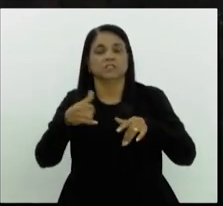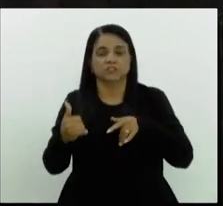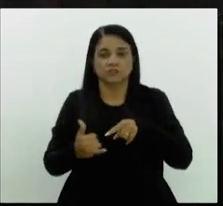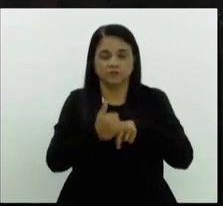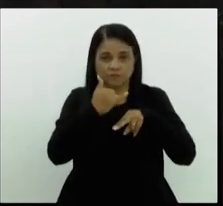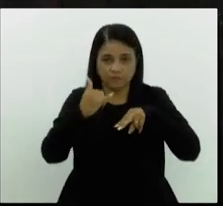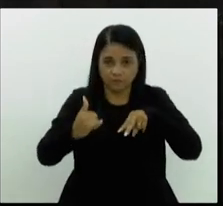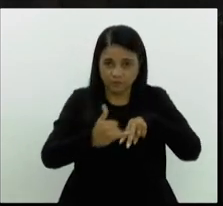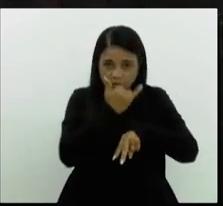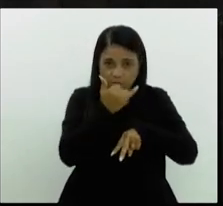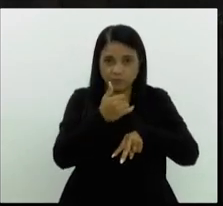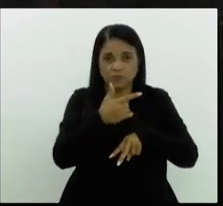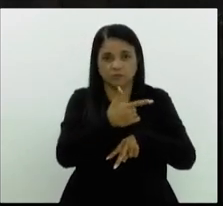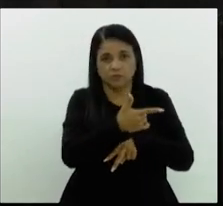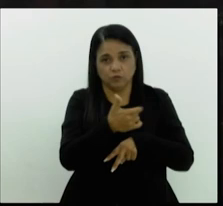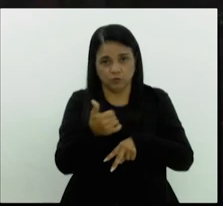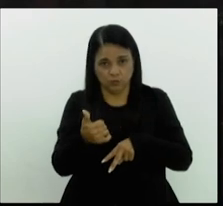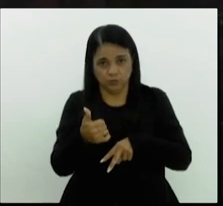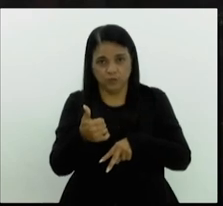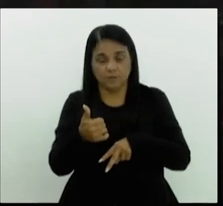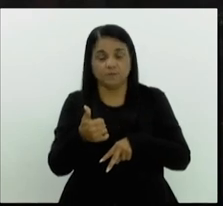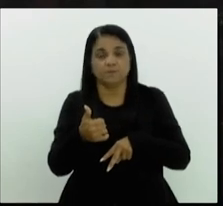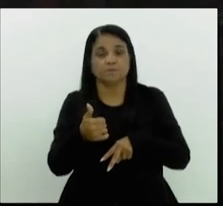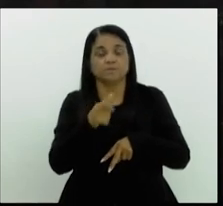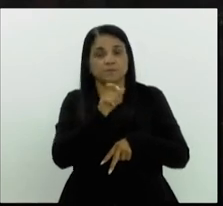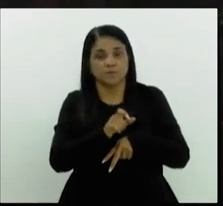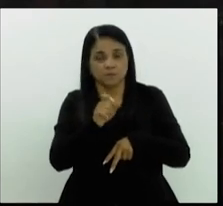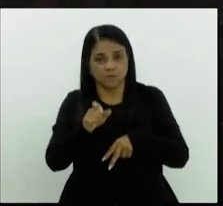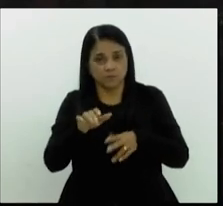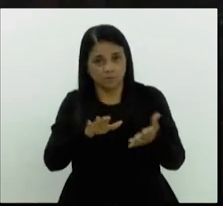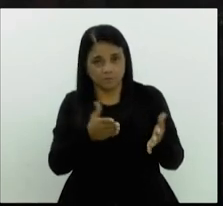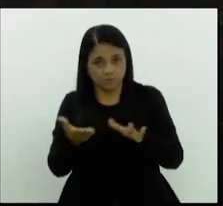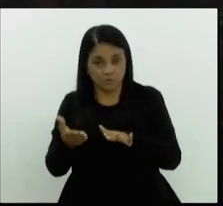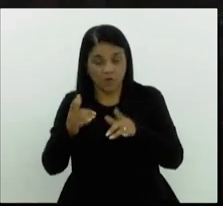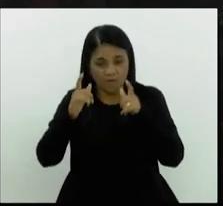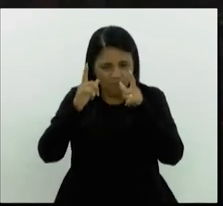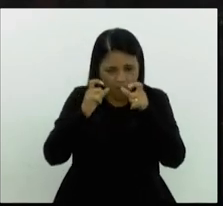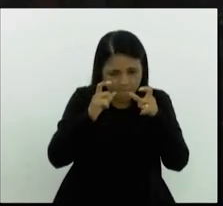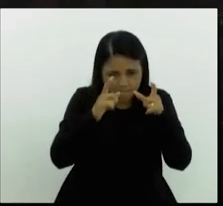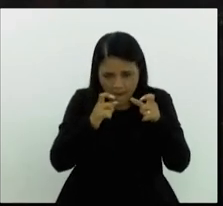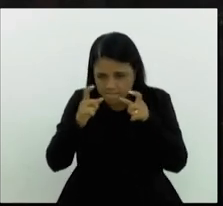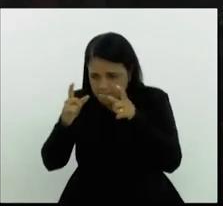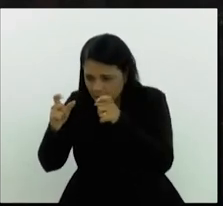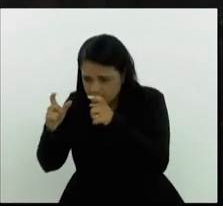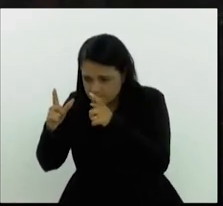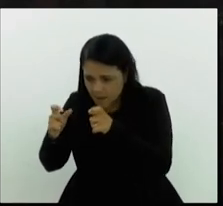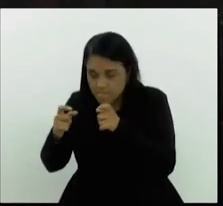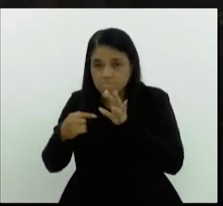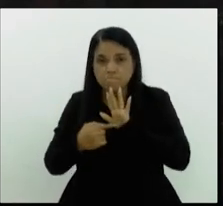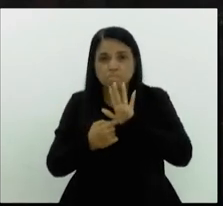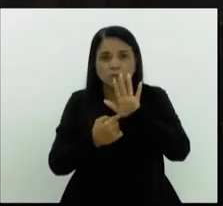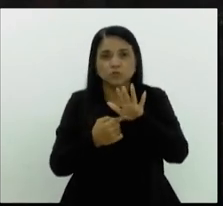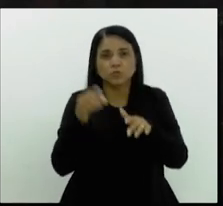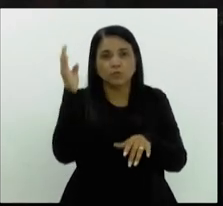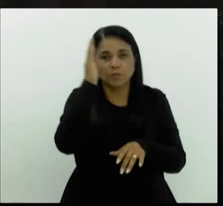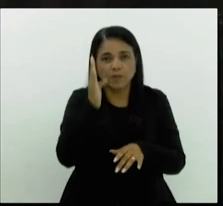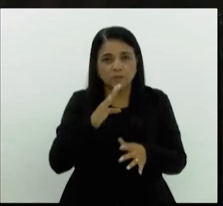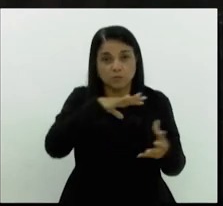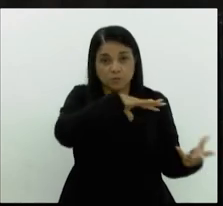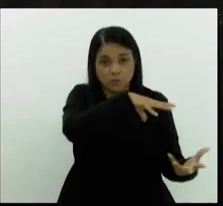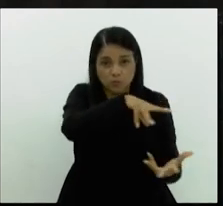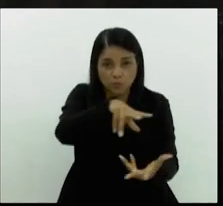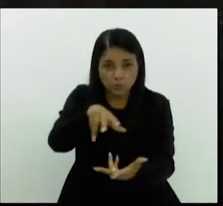Carajás, e que, a partir das suas fotos, desvelou para o Brasil e para o mundo